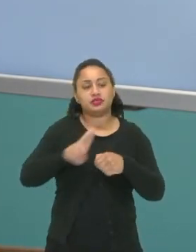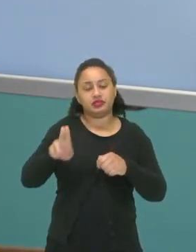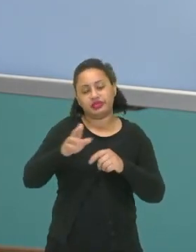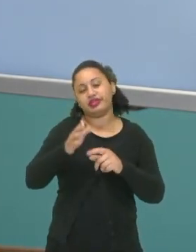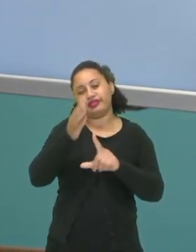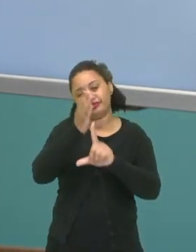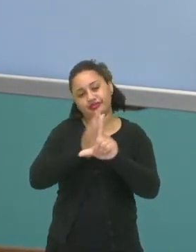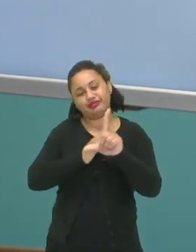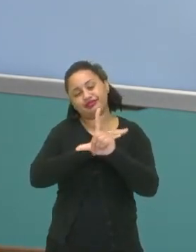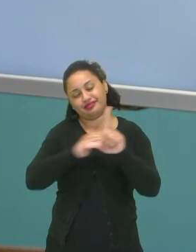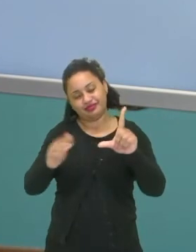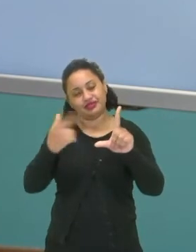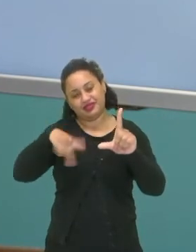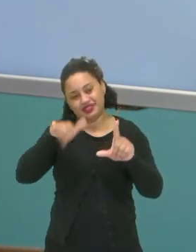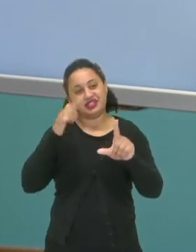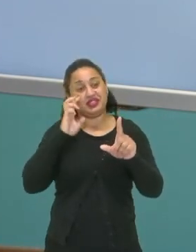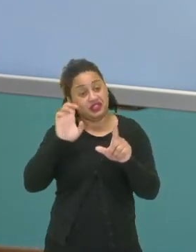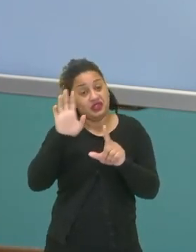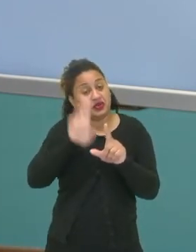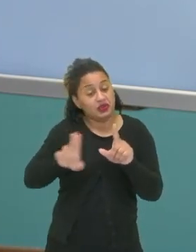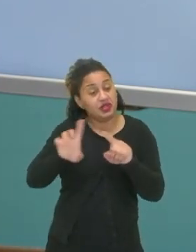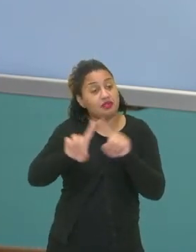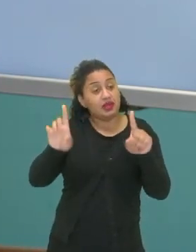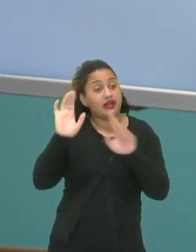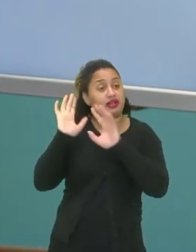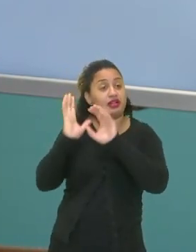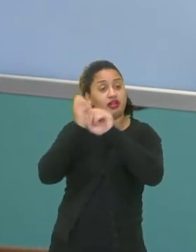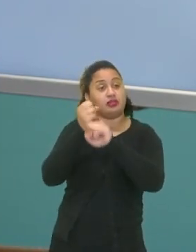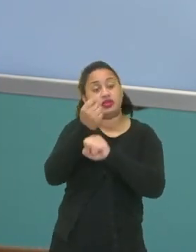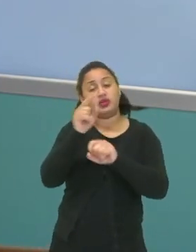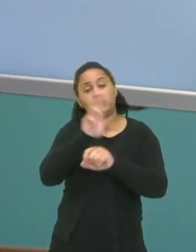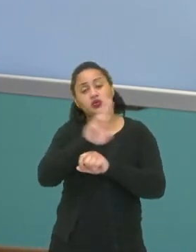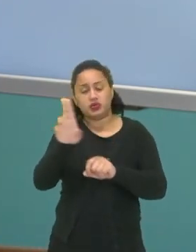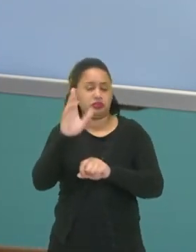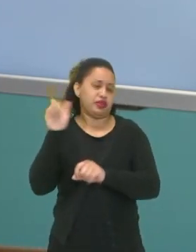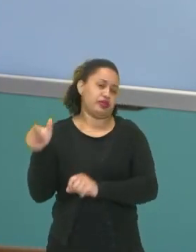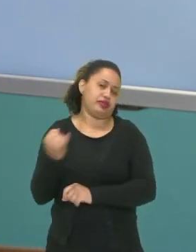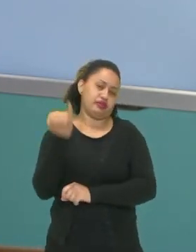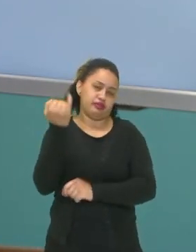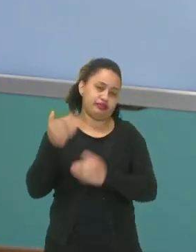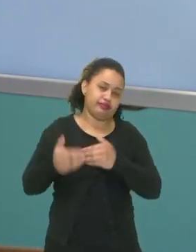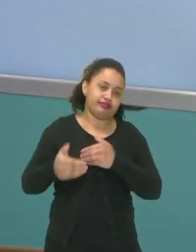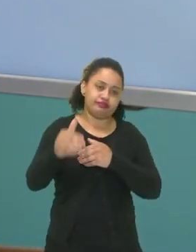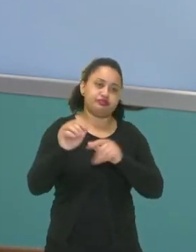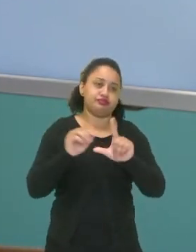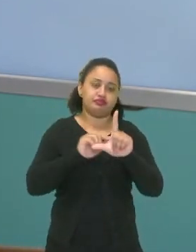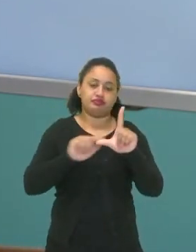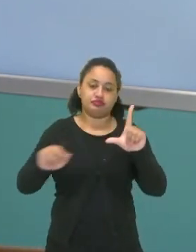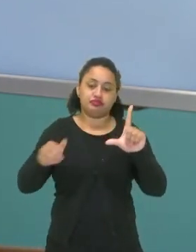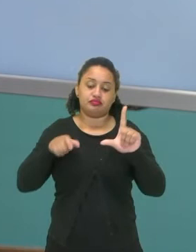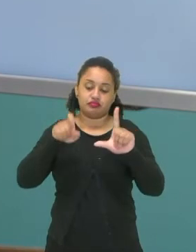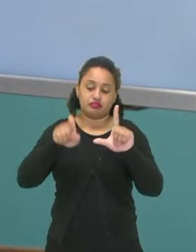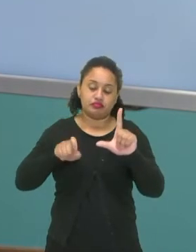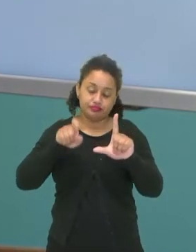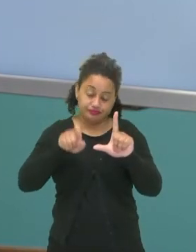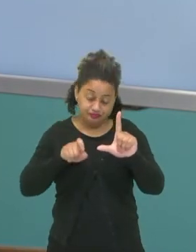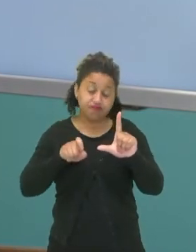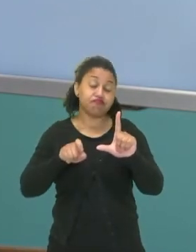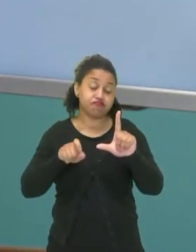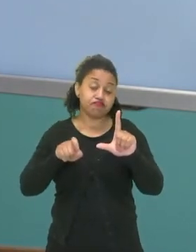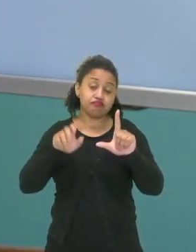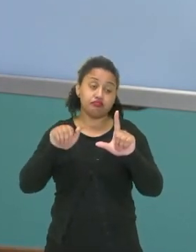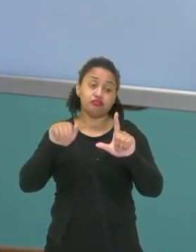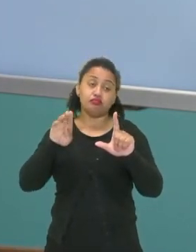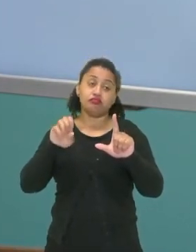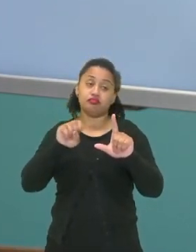vocês já viram que a gente utilizou o plano cartesiano, só relembrando alguns nomes que vão ser bastante importantes para nós. O eixo do X, que a gente chama do eixo